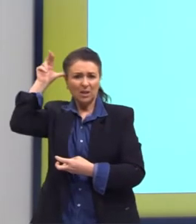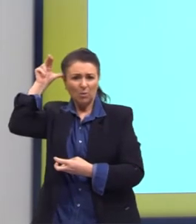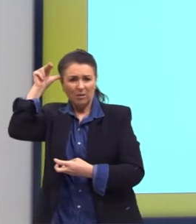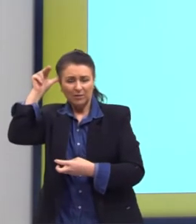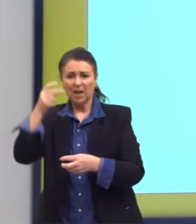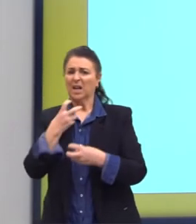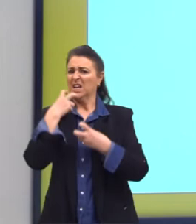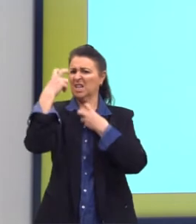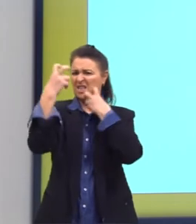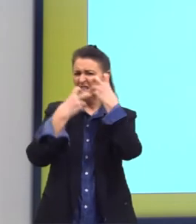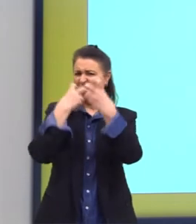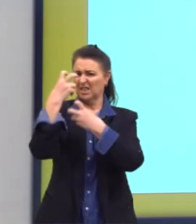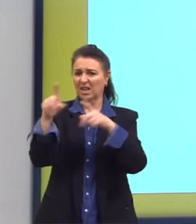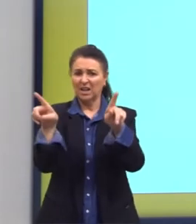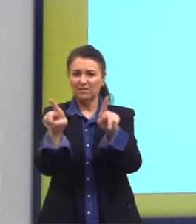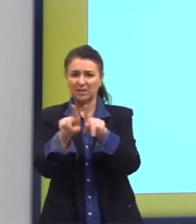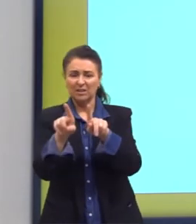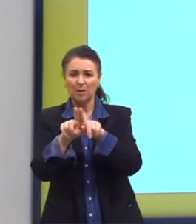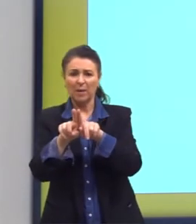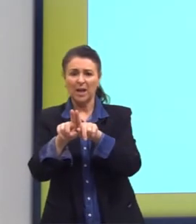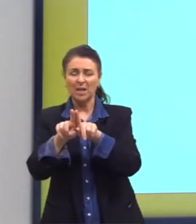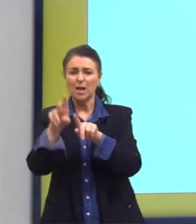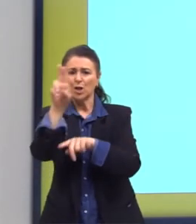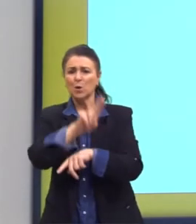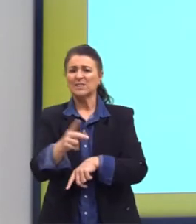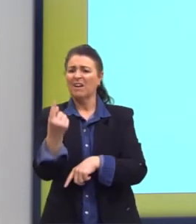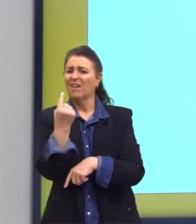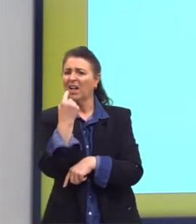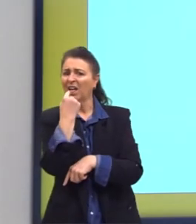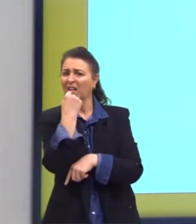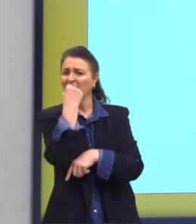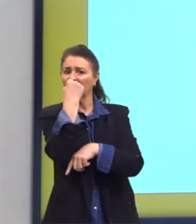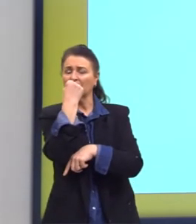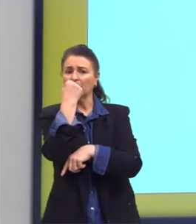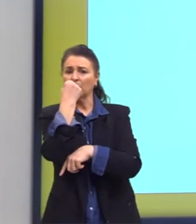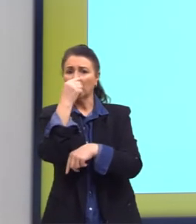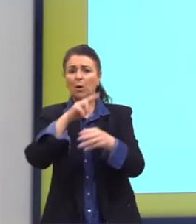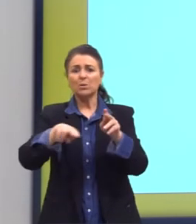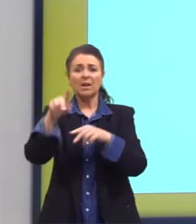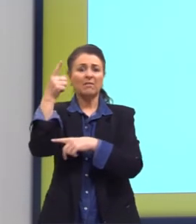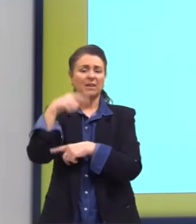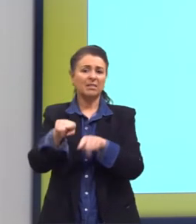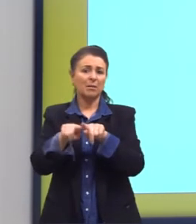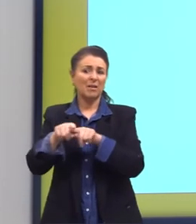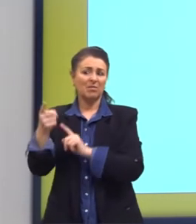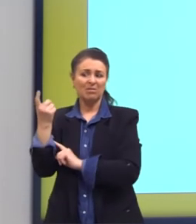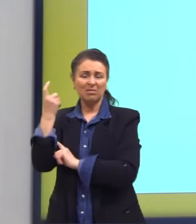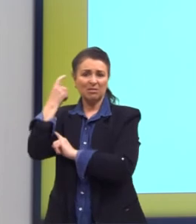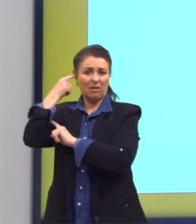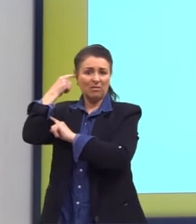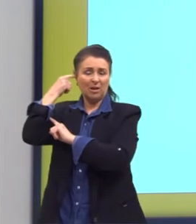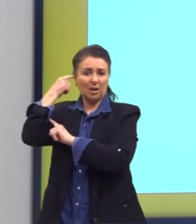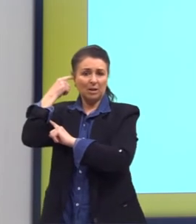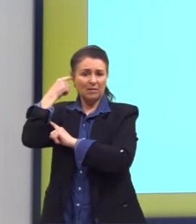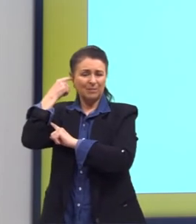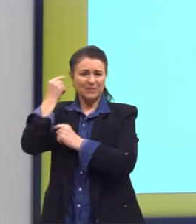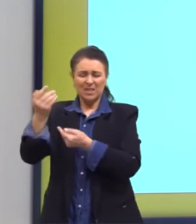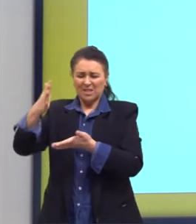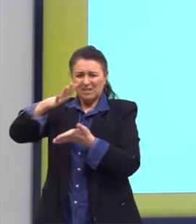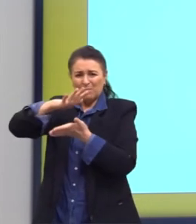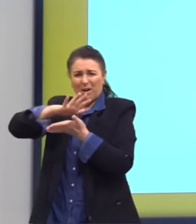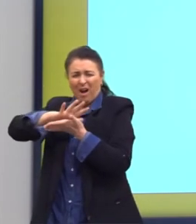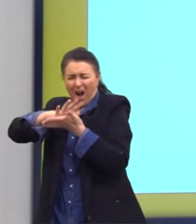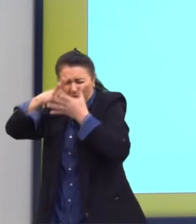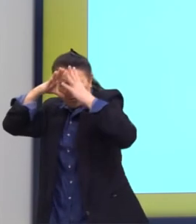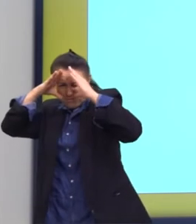relinchando, e metia-lhe a língua tesa pela boca e pelas orelhas, e esmagava-lhe